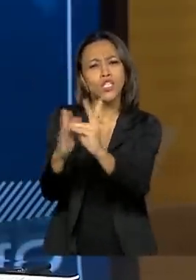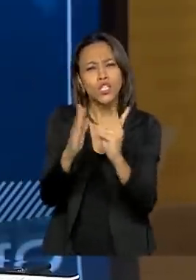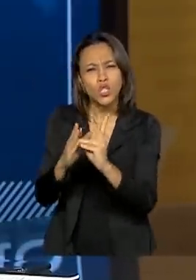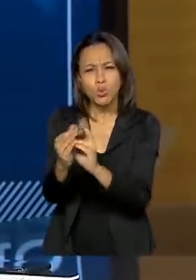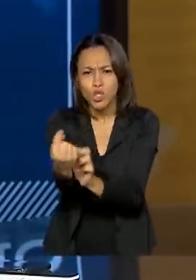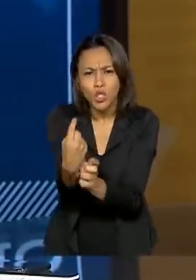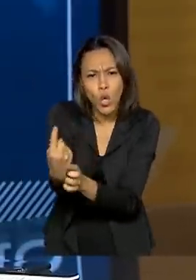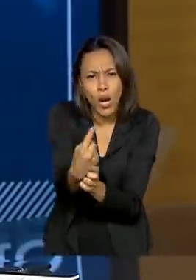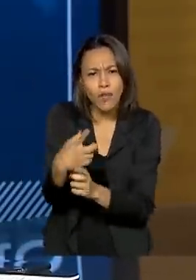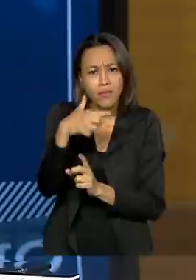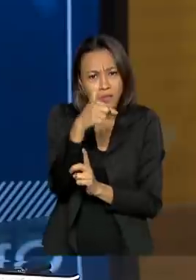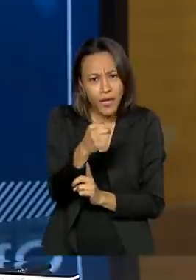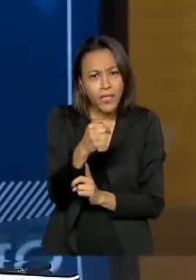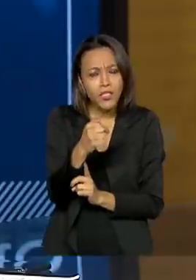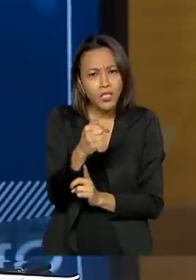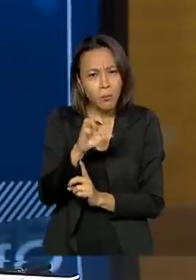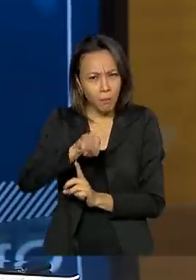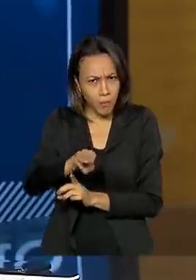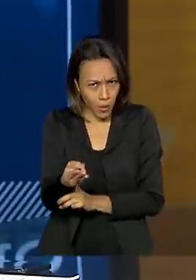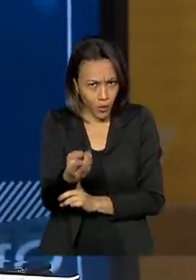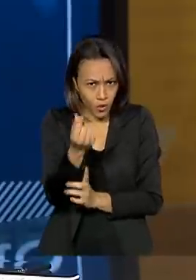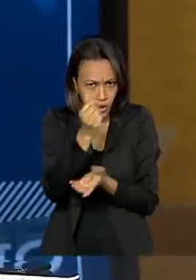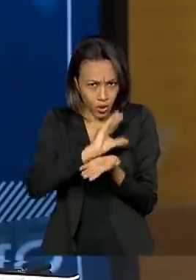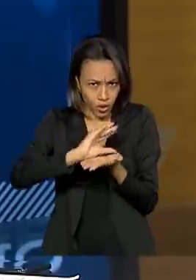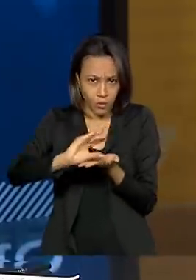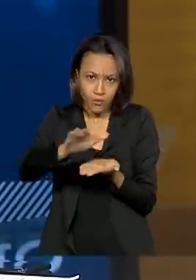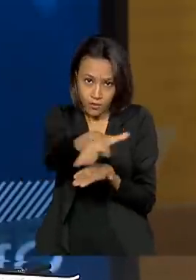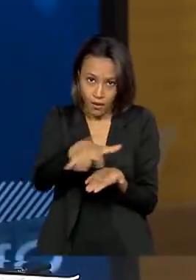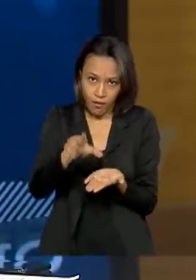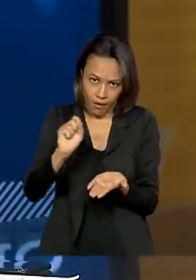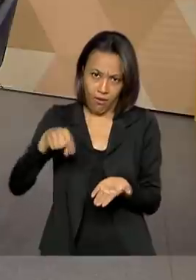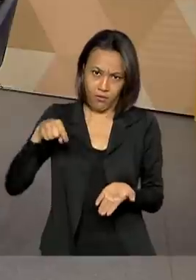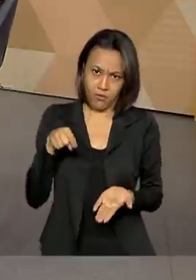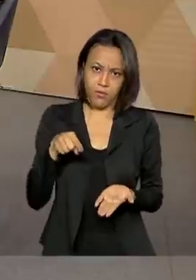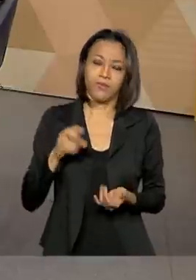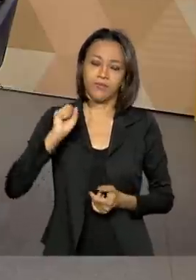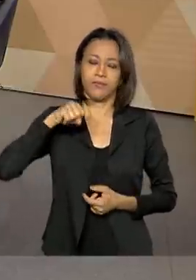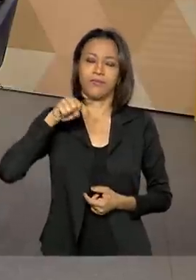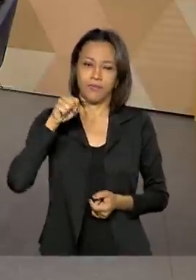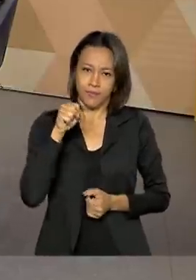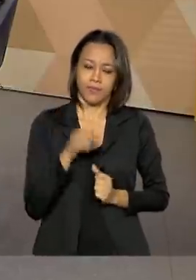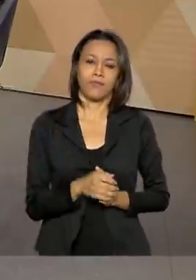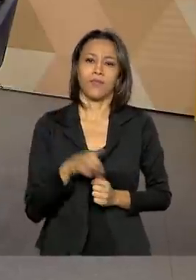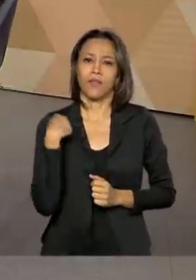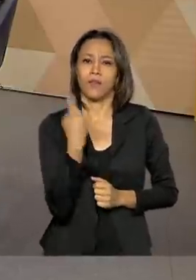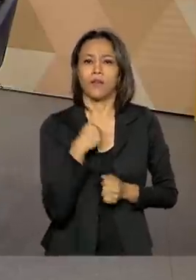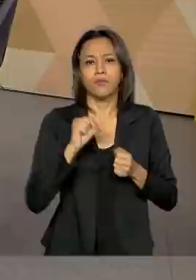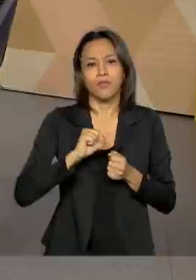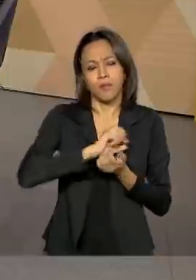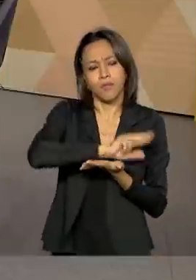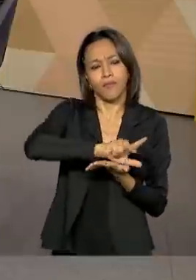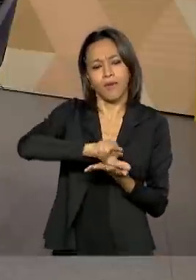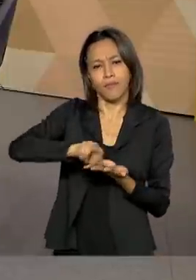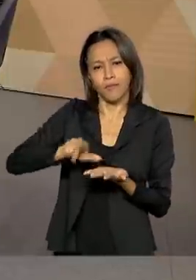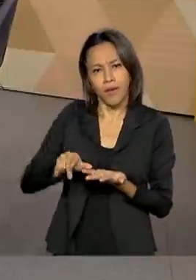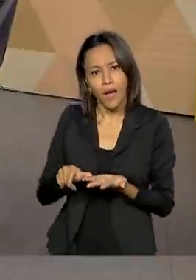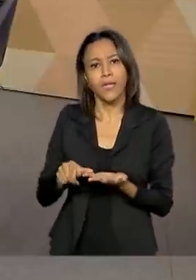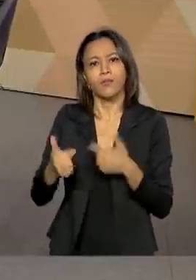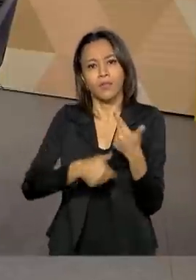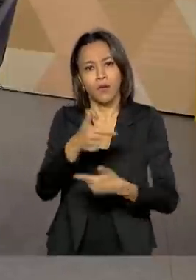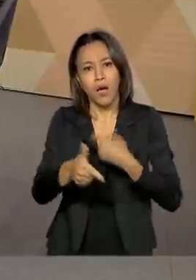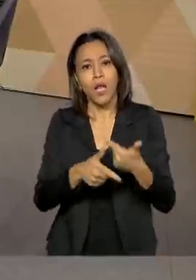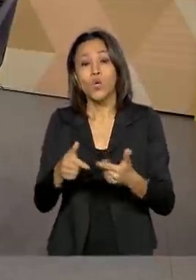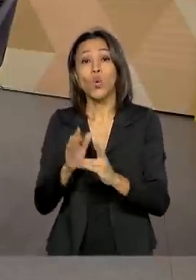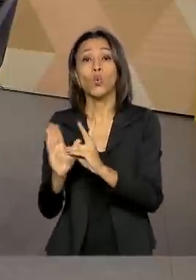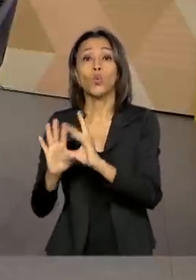7,5 de investimentos nessa área, é isso, presidente? Exatamente. Fizemos várias ações nos indígenas isolados para